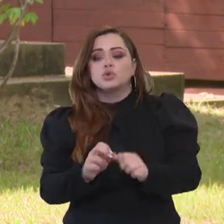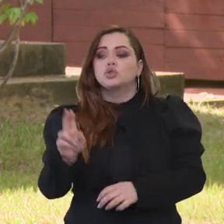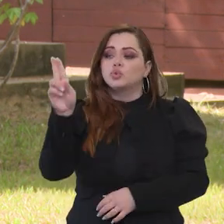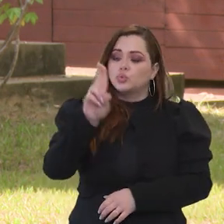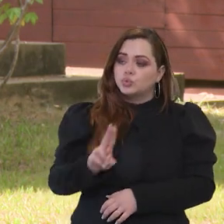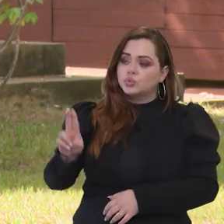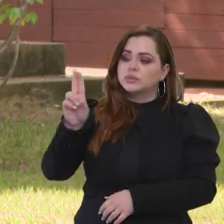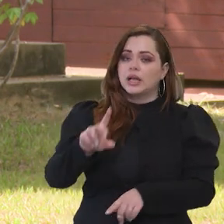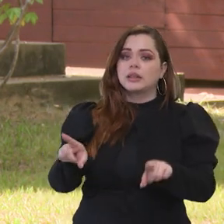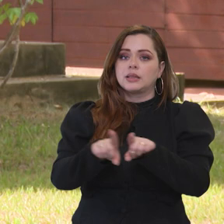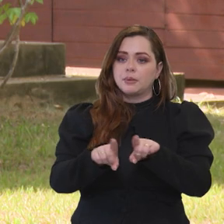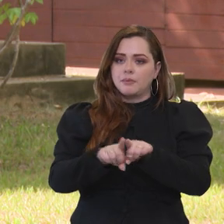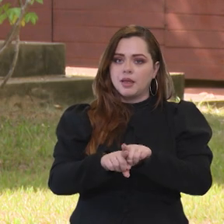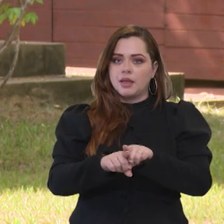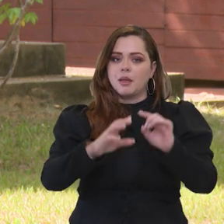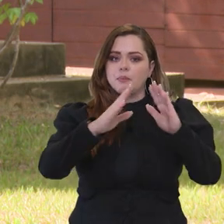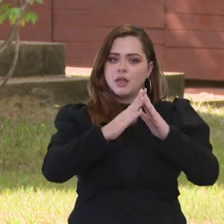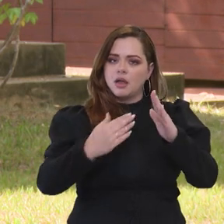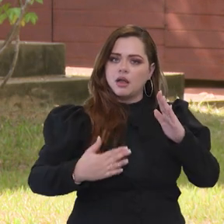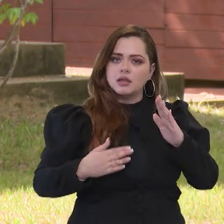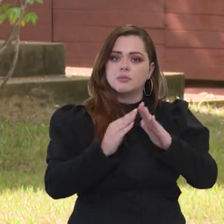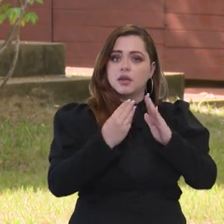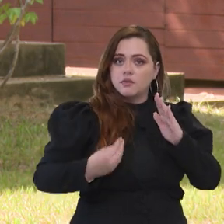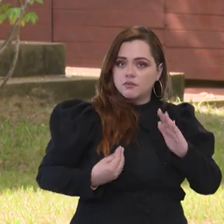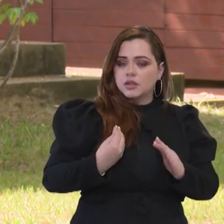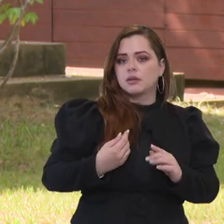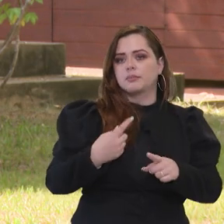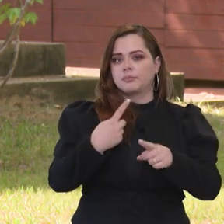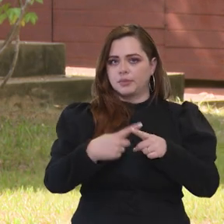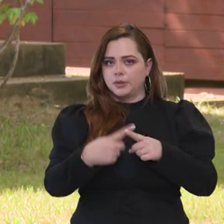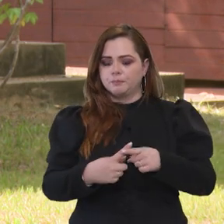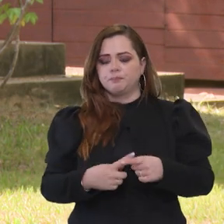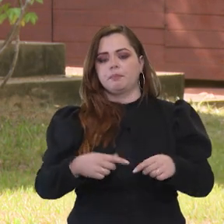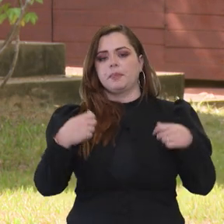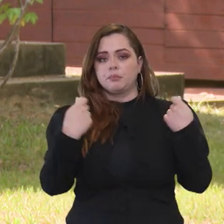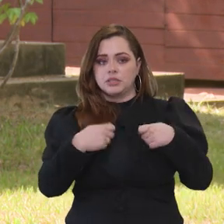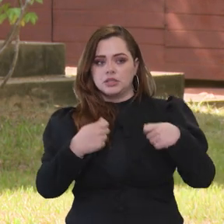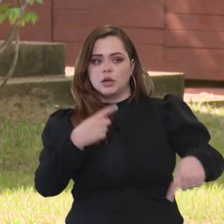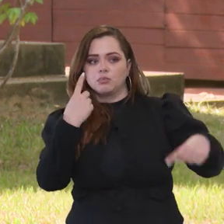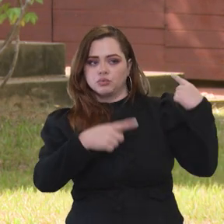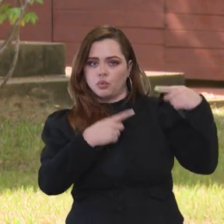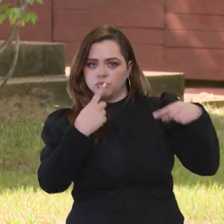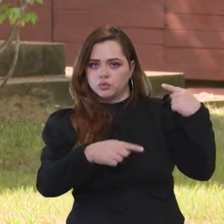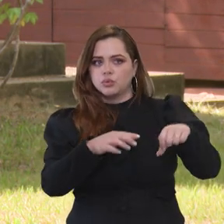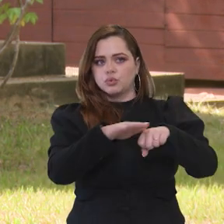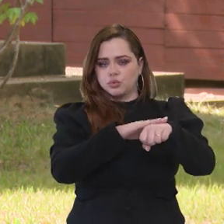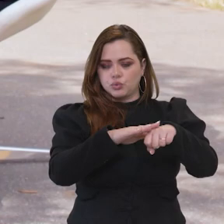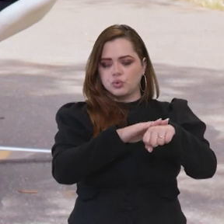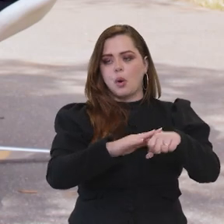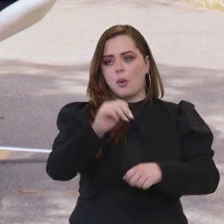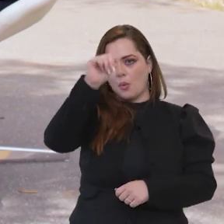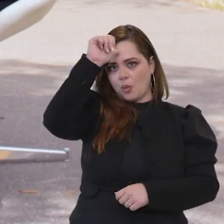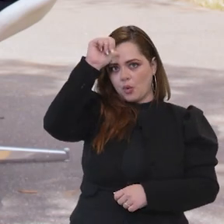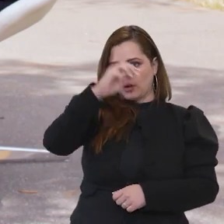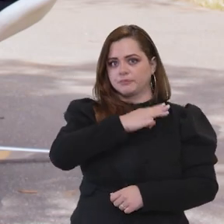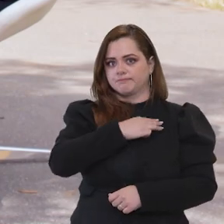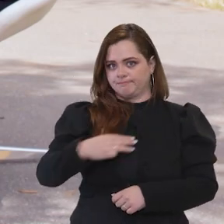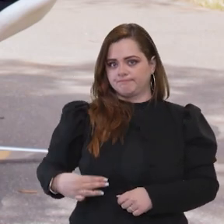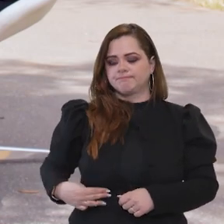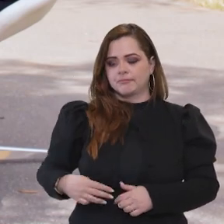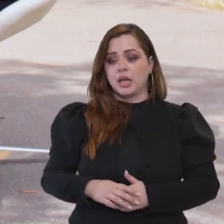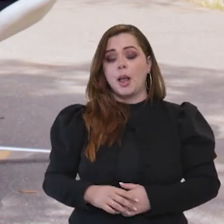para fins do Minha Casa Minha Vida. Então, gente tem discutido com a ministra Esther para que ela possa nos